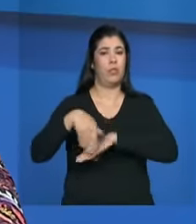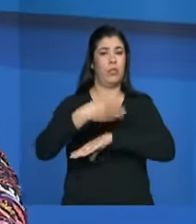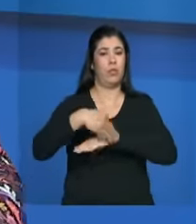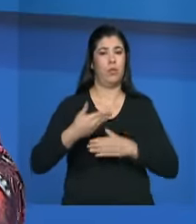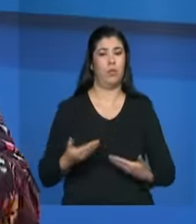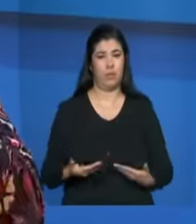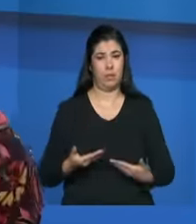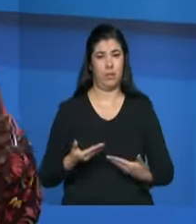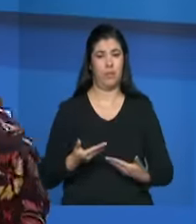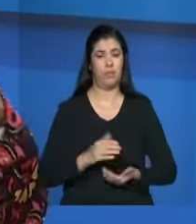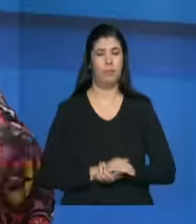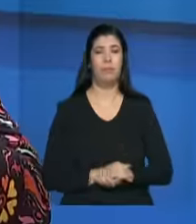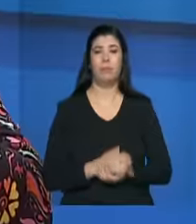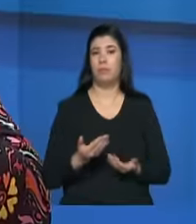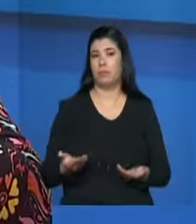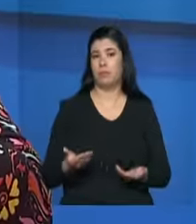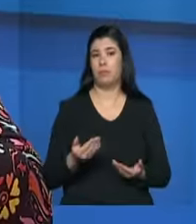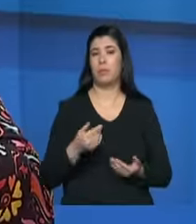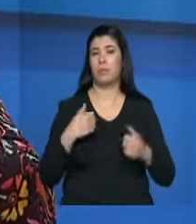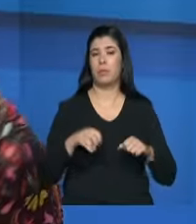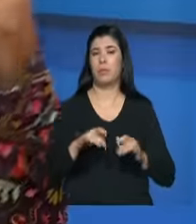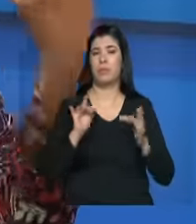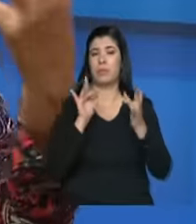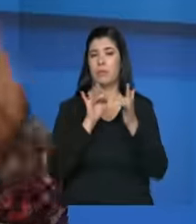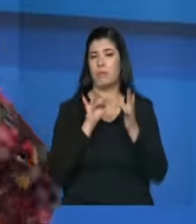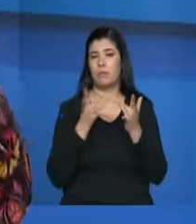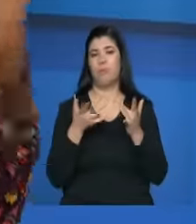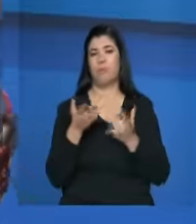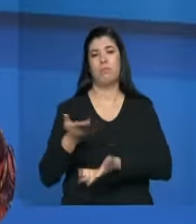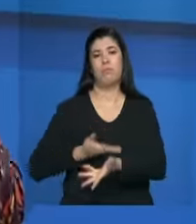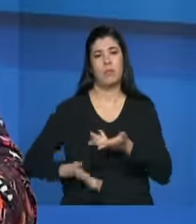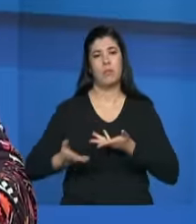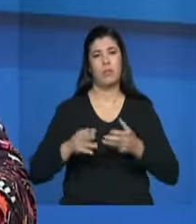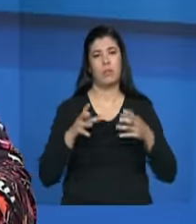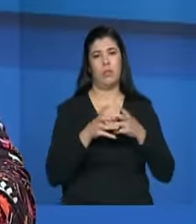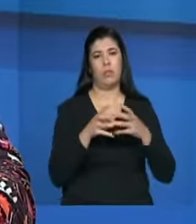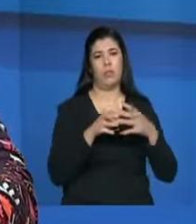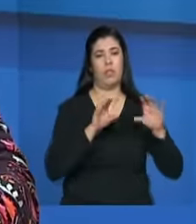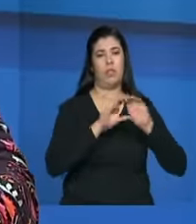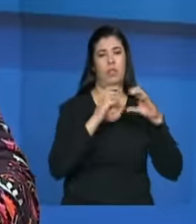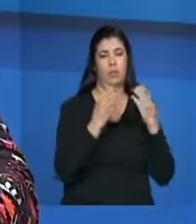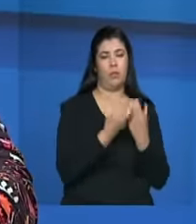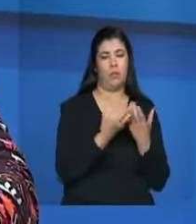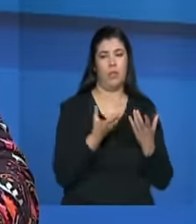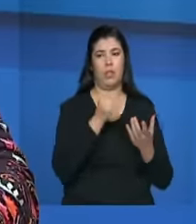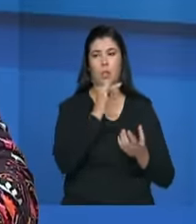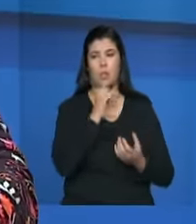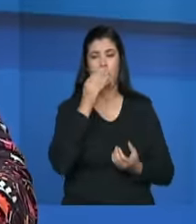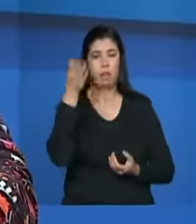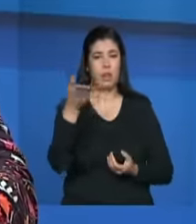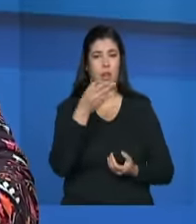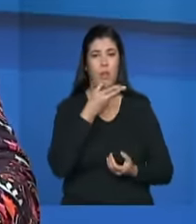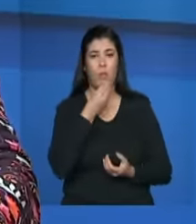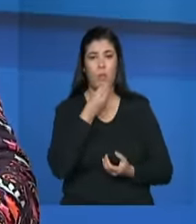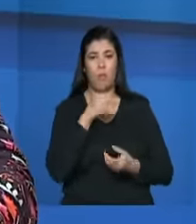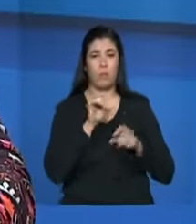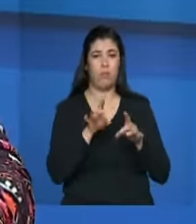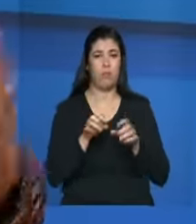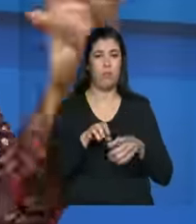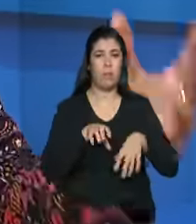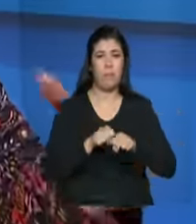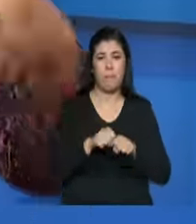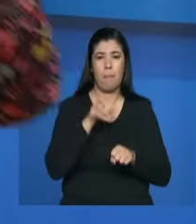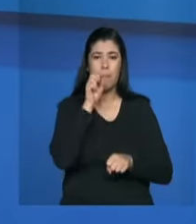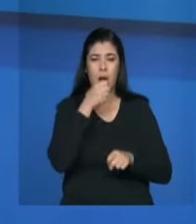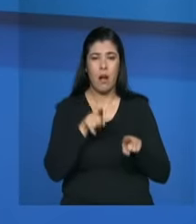então eu acho que é uma interação do serviço da equipe com a própria comunidade com a padaria com o mercado com o posto de saúde